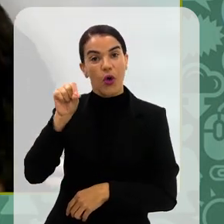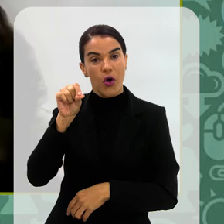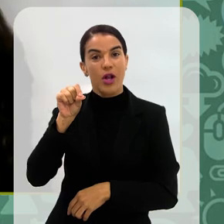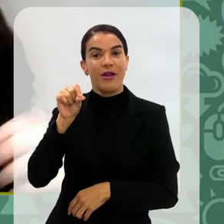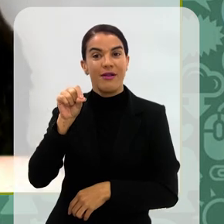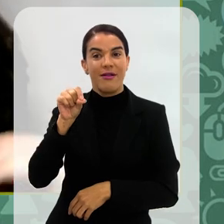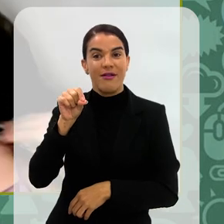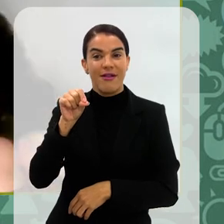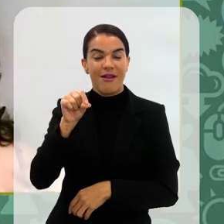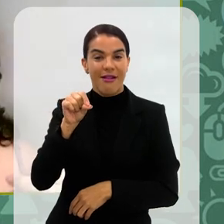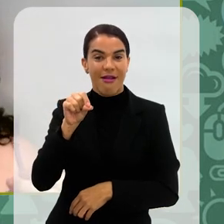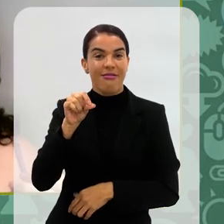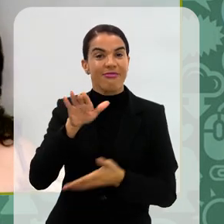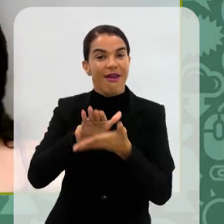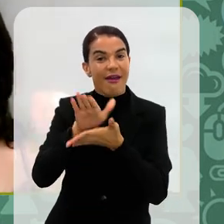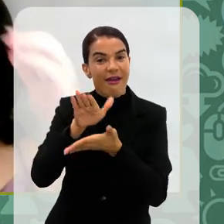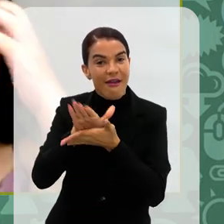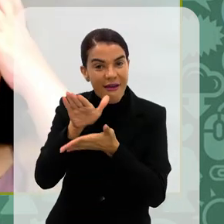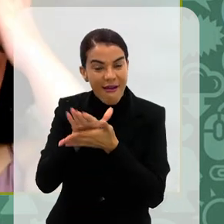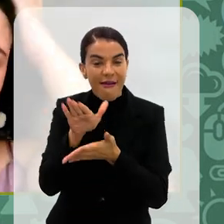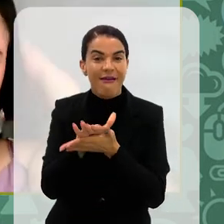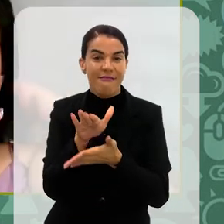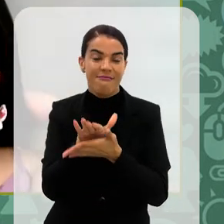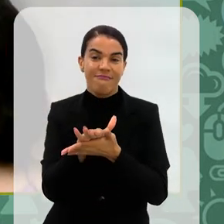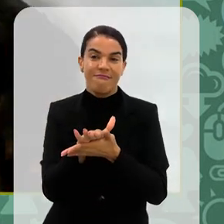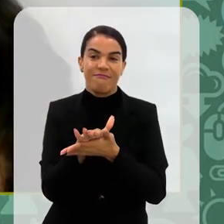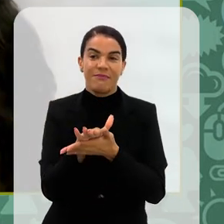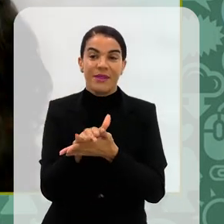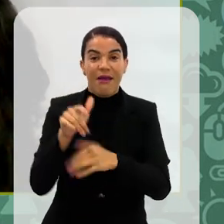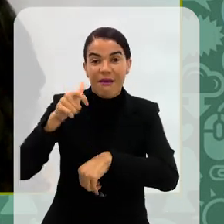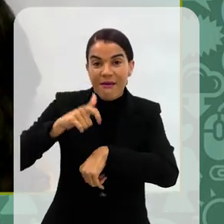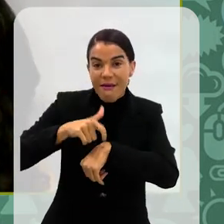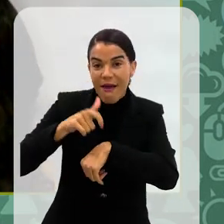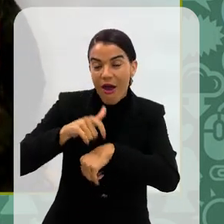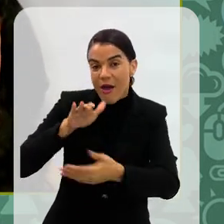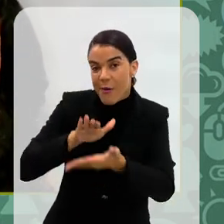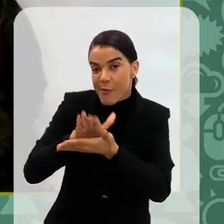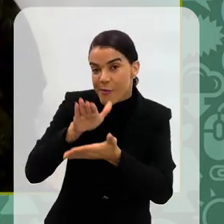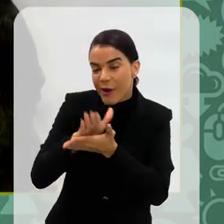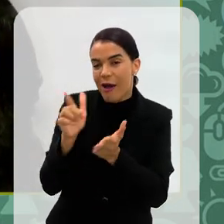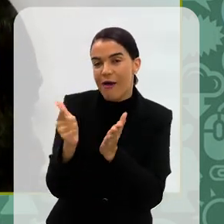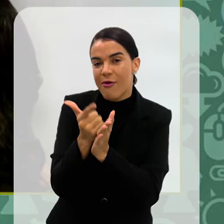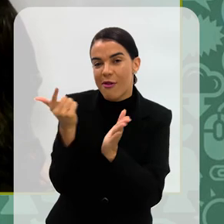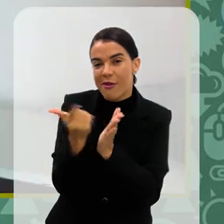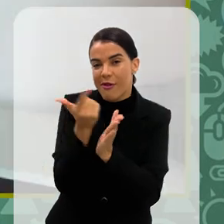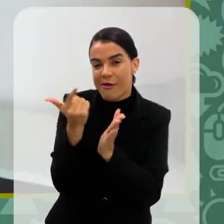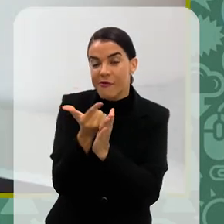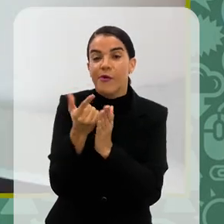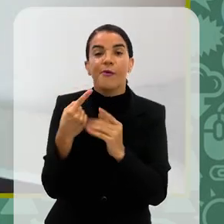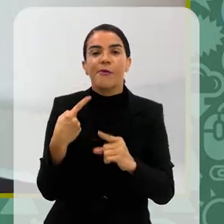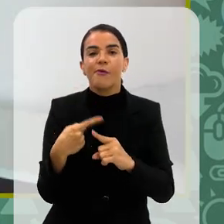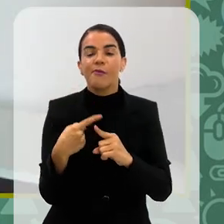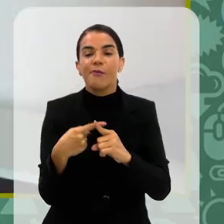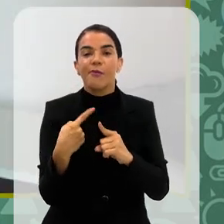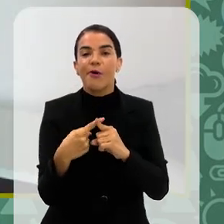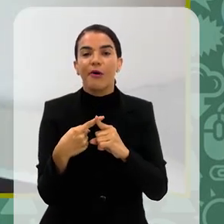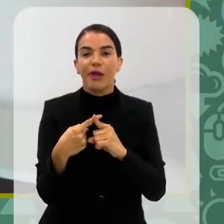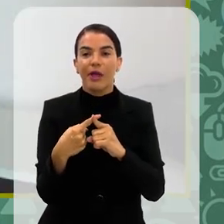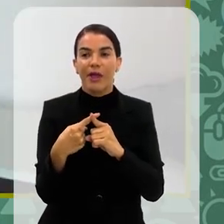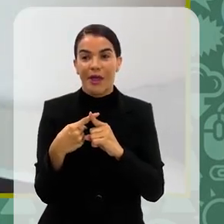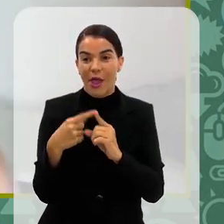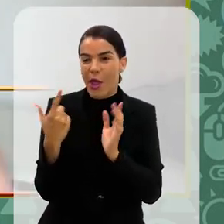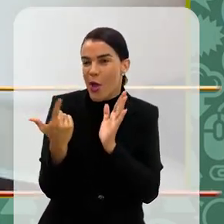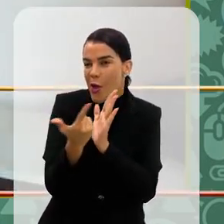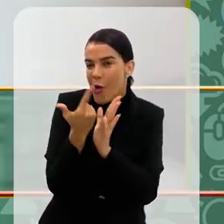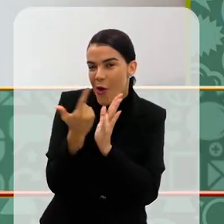escolha da editora, na hora de publicar o livro. E, se eu não me